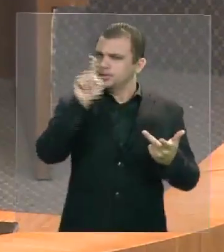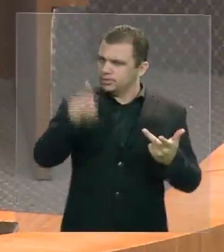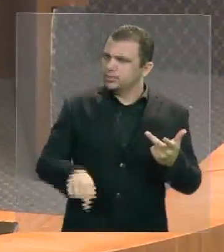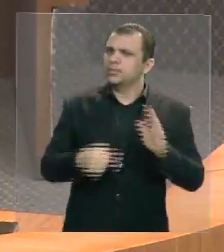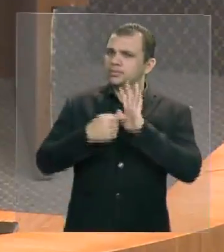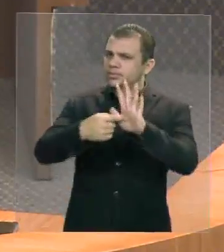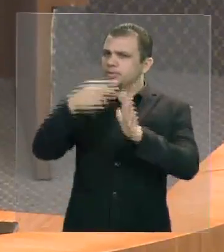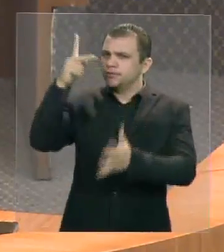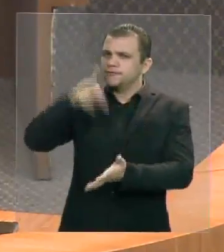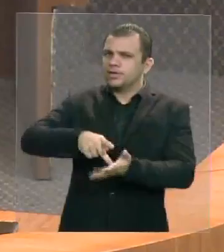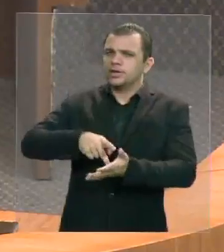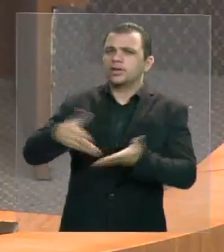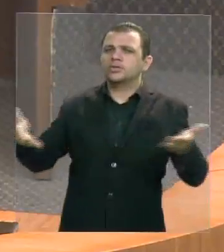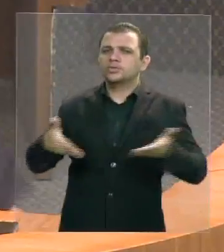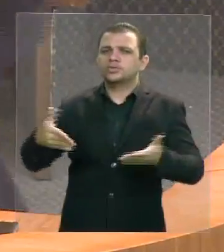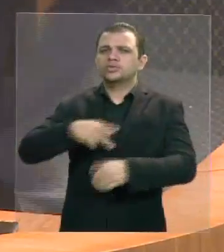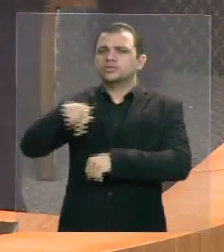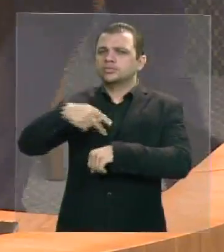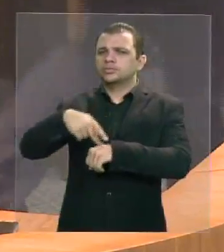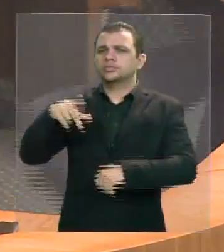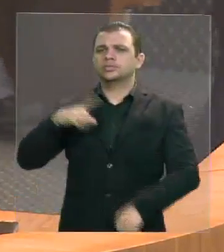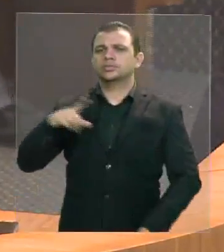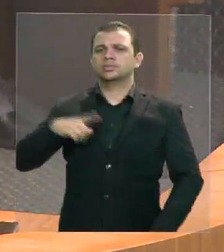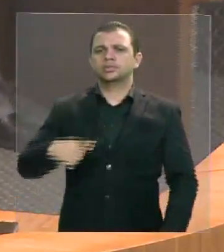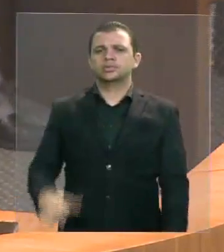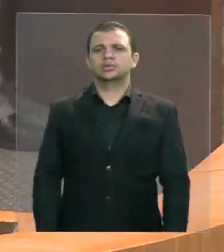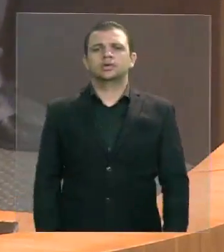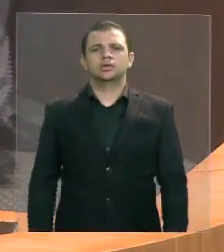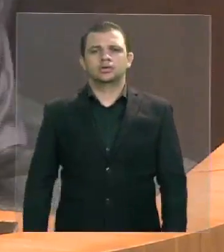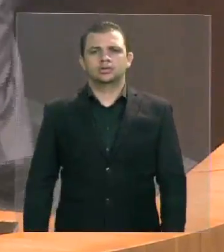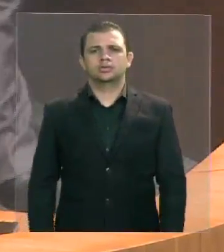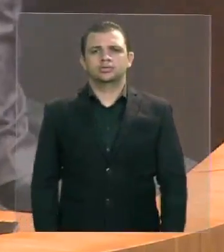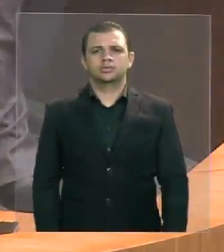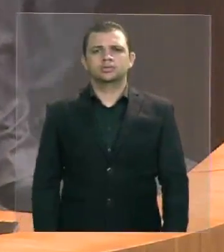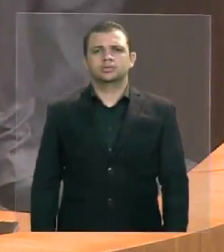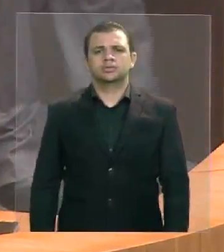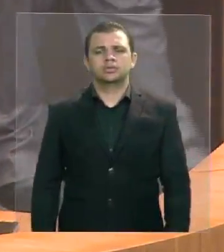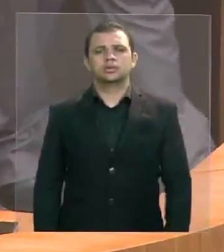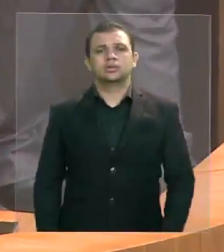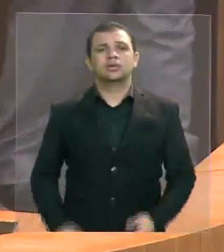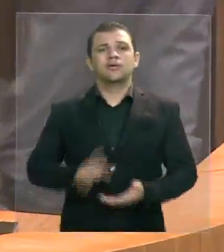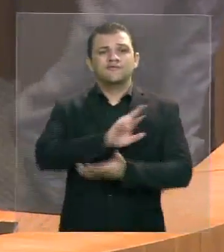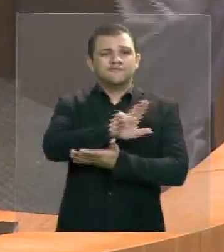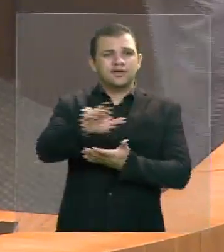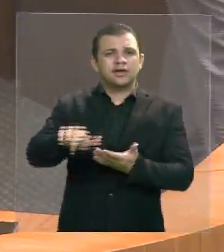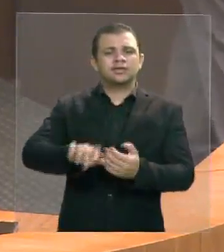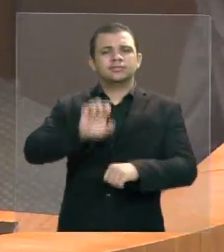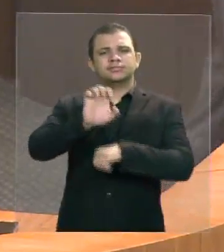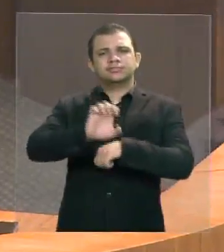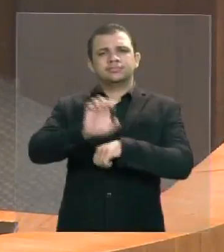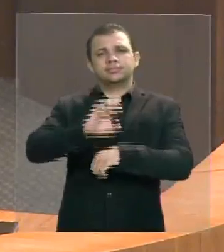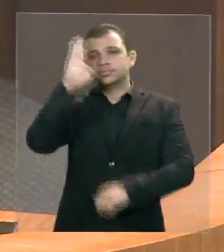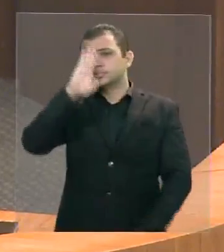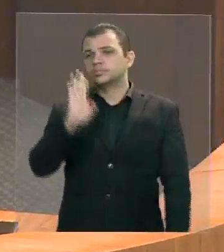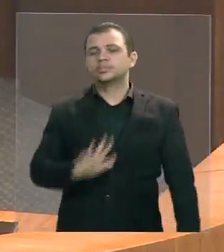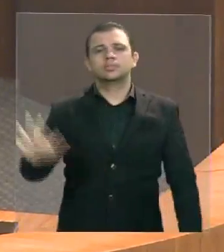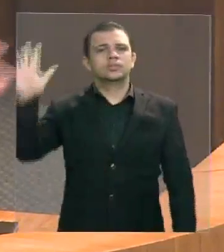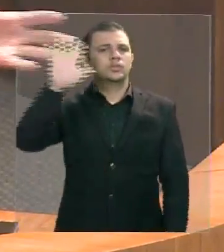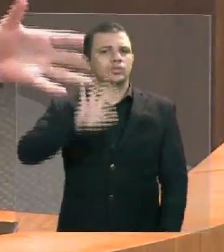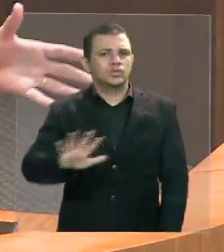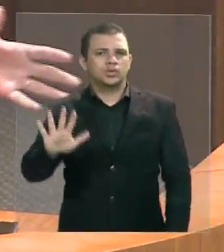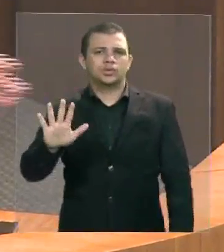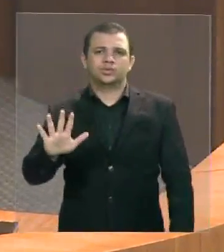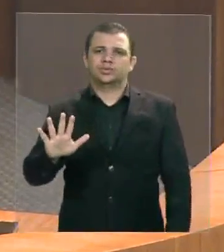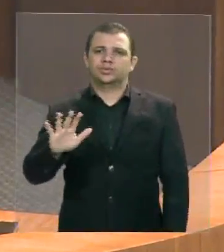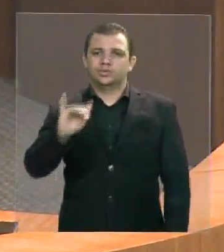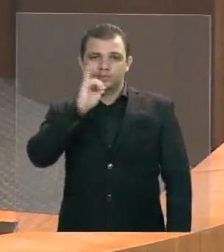presidente, Roberto Coutinho vários estados da nação e aí eu chamo a atenção aos colegas deputado Edilazio que